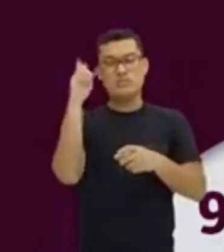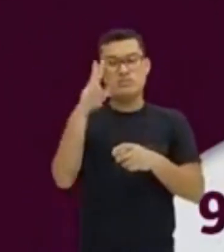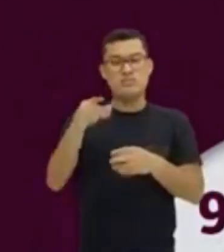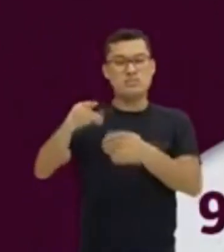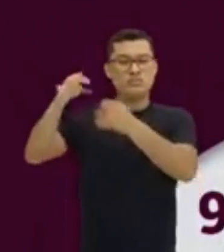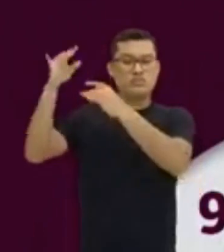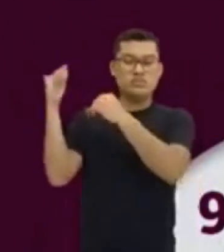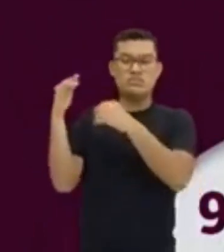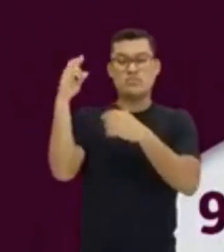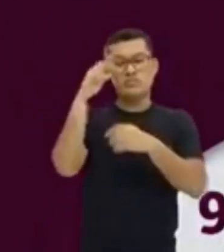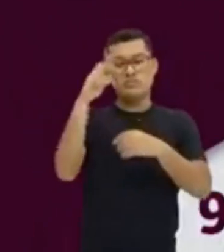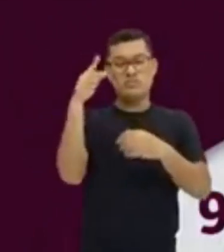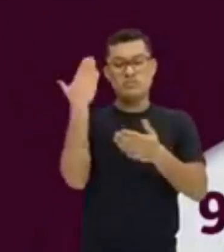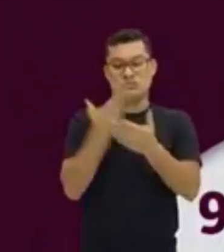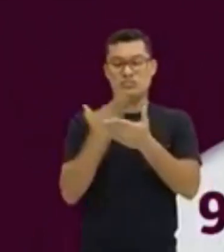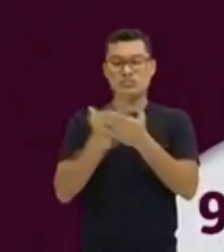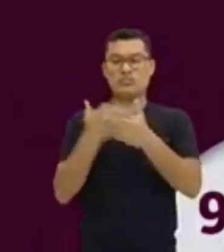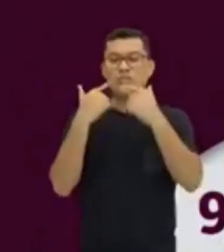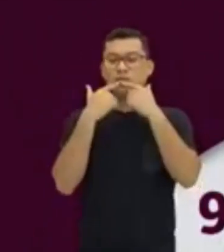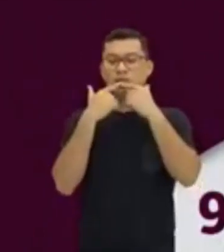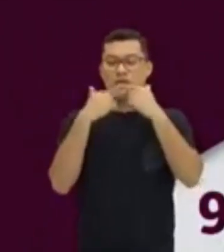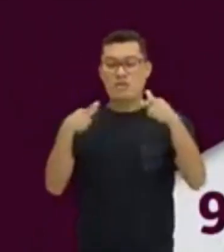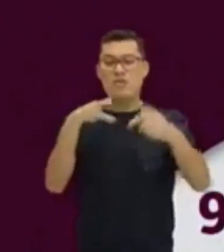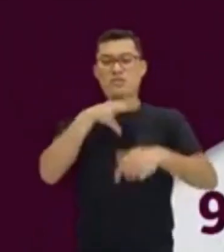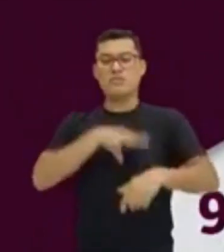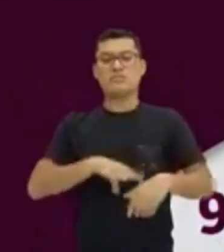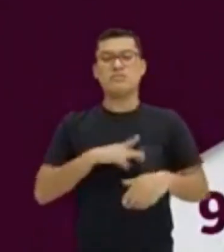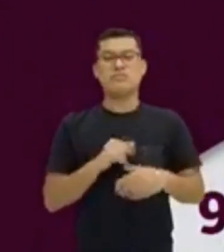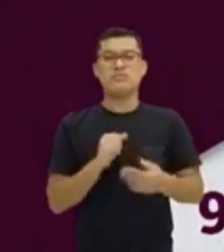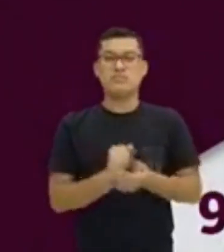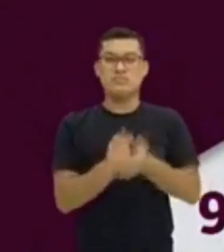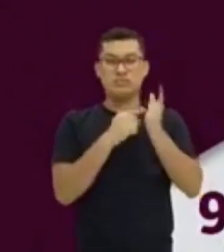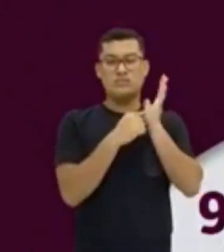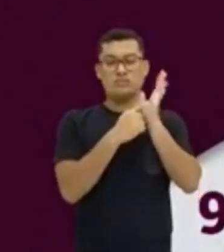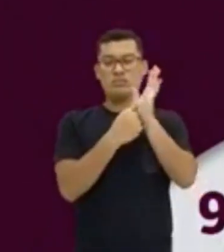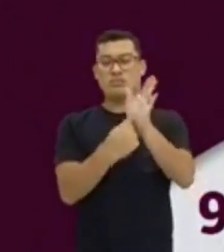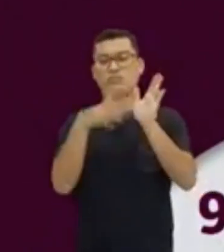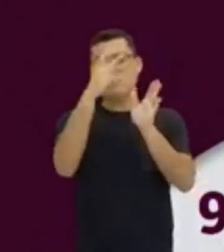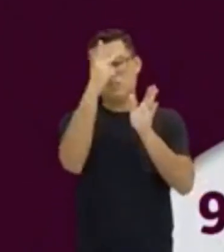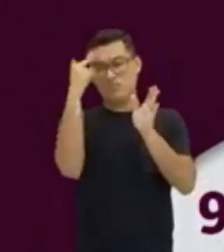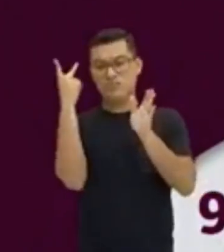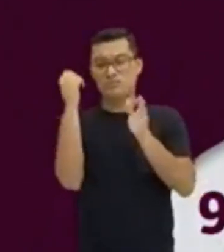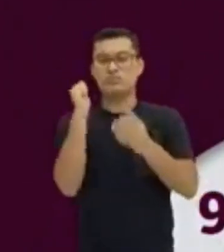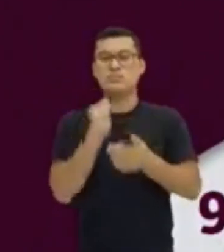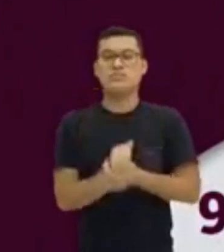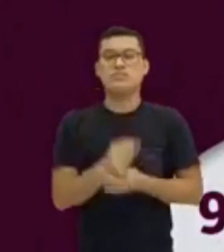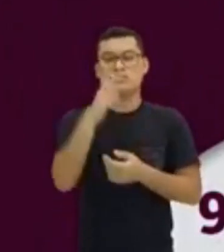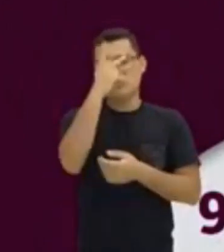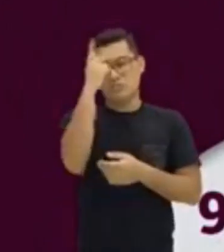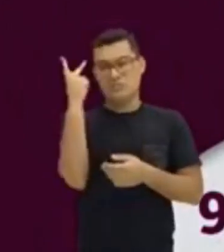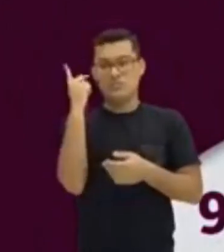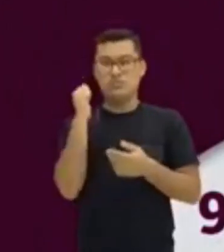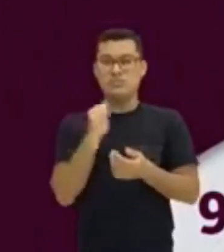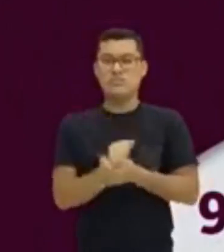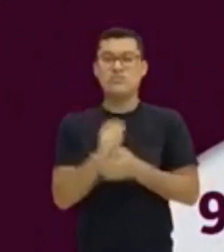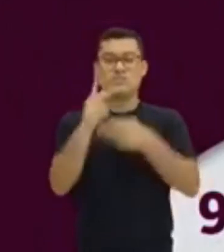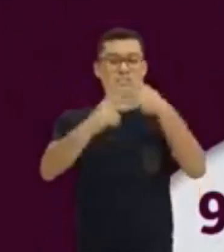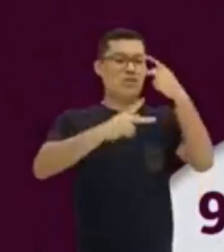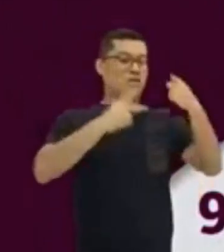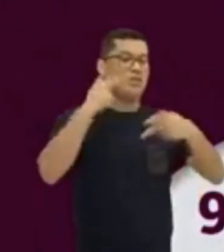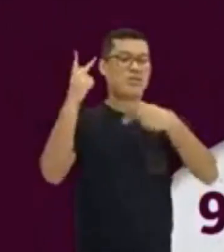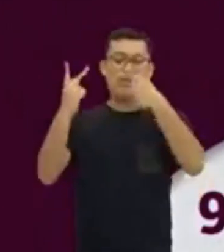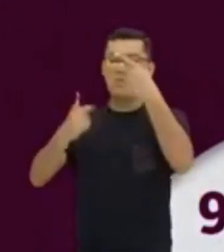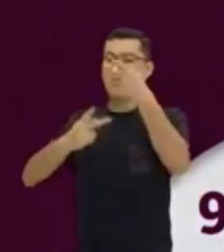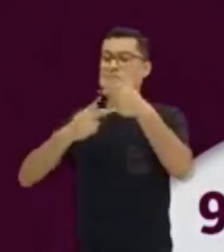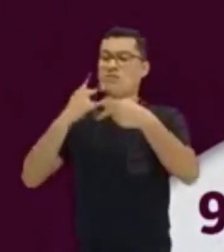português. É representação de pessoas. As pessoas que falam,